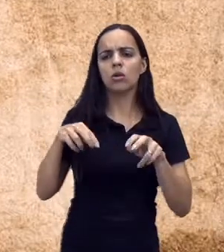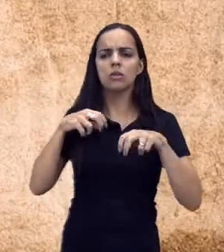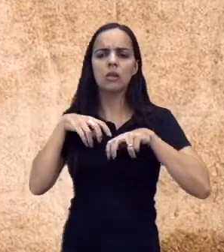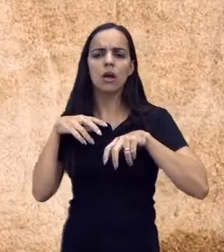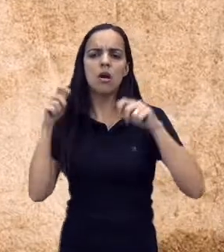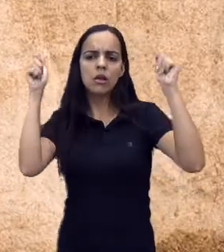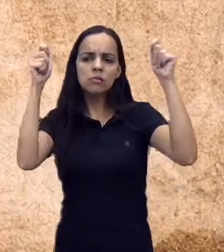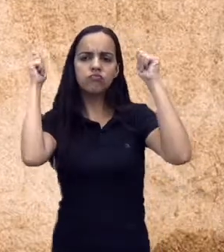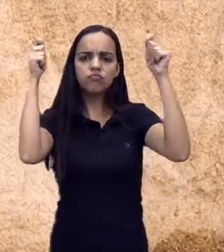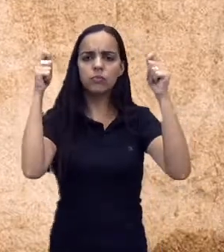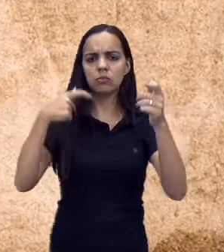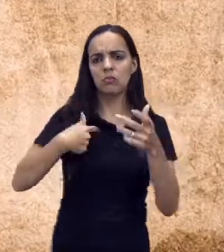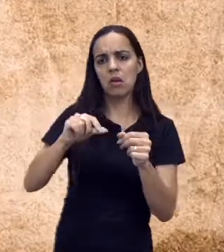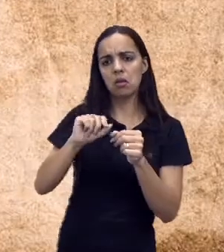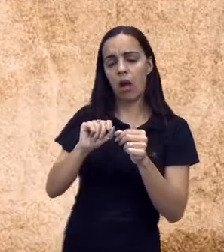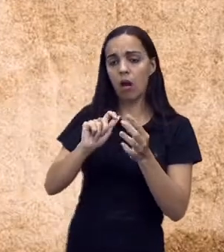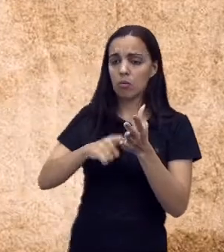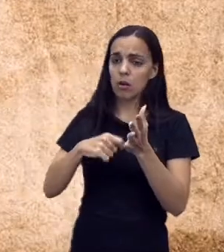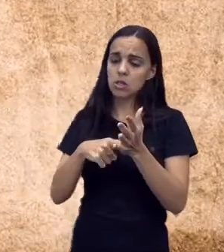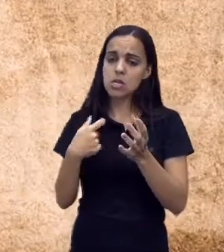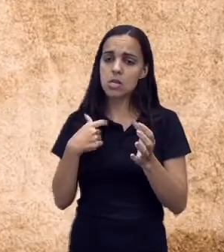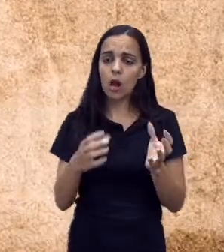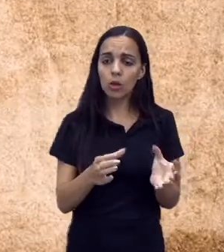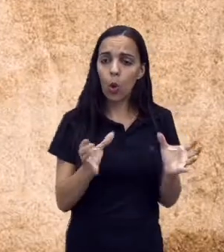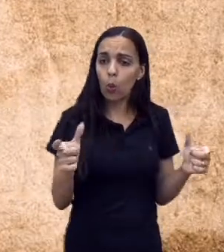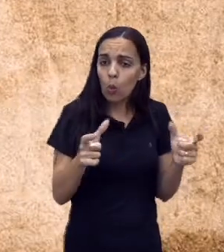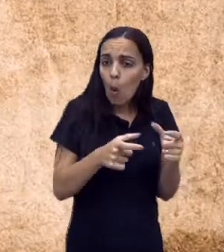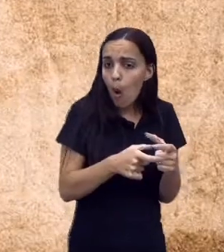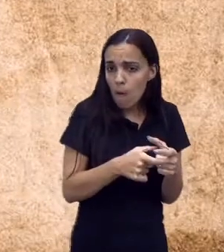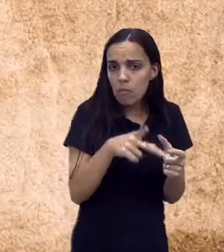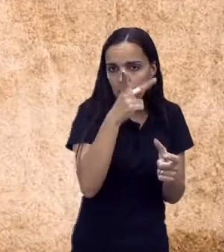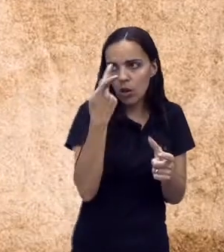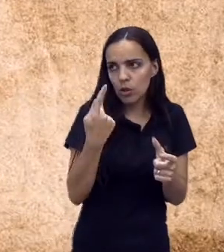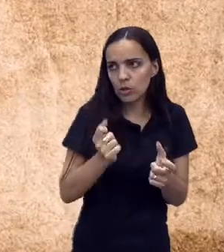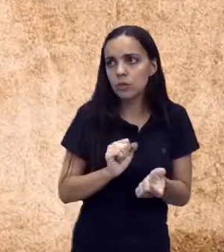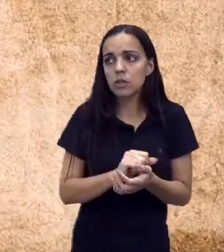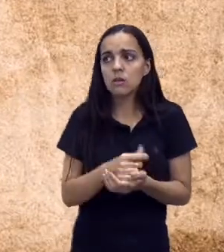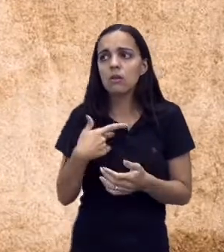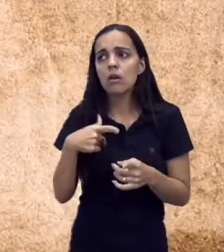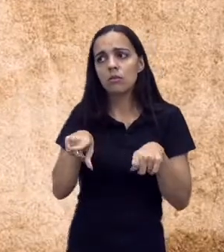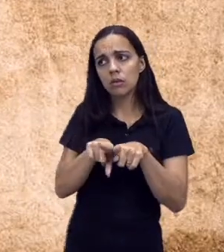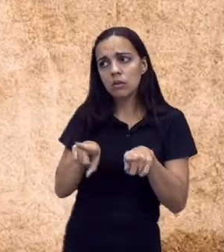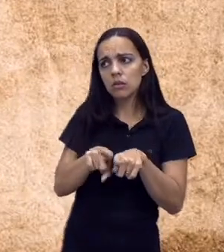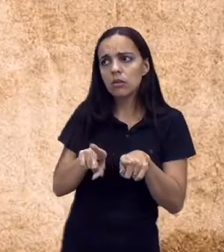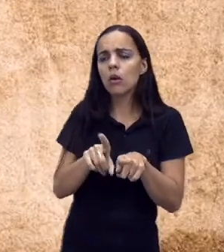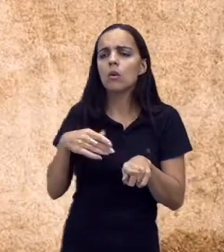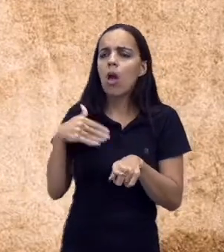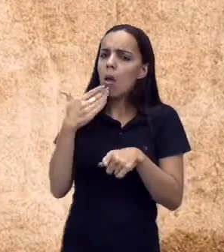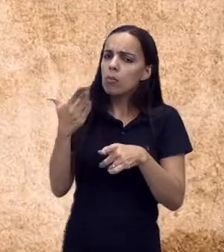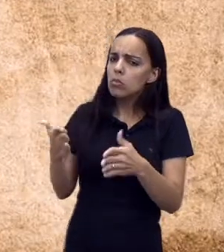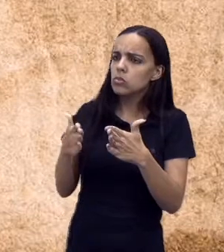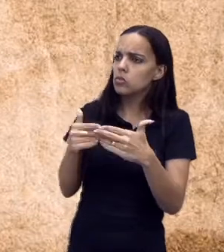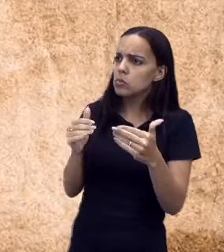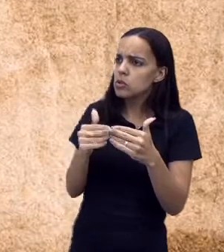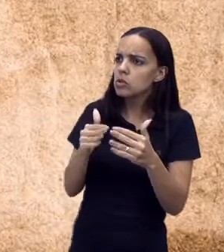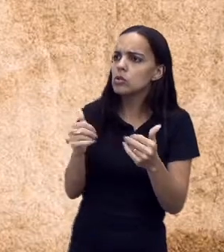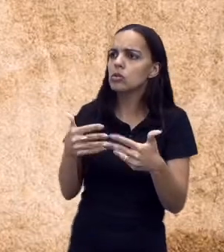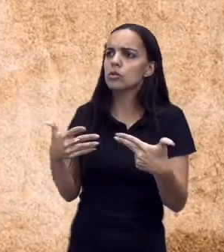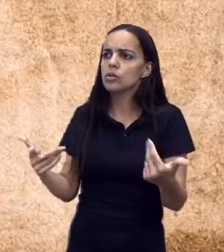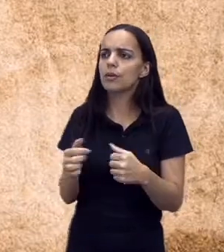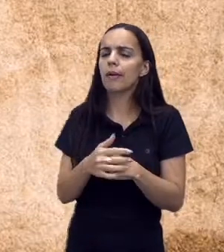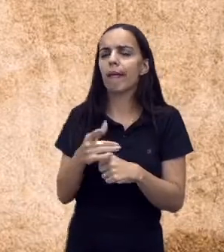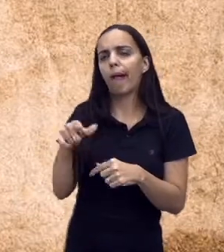assinado. O abaixo assinado, com certeza, vocês já viram muito por aí. Que é também fazendo uma solicitação de alguma coisa para o seu